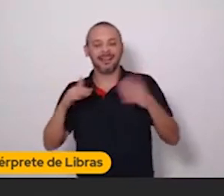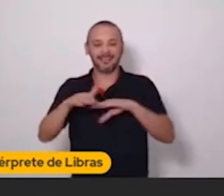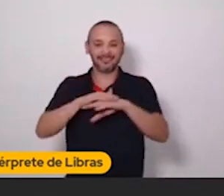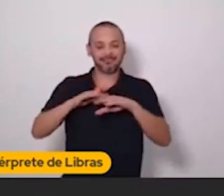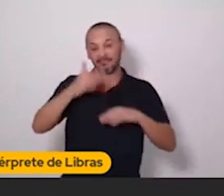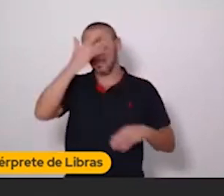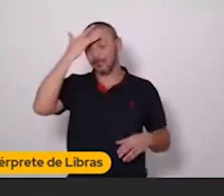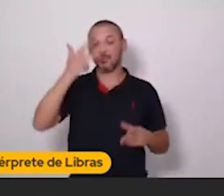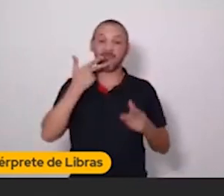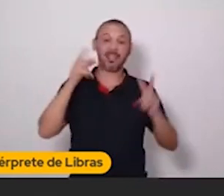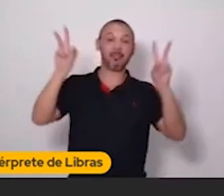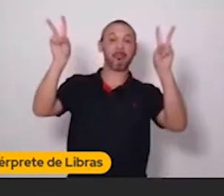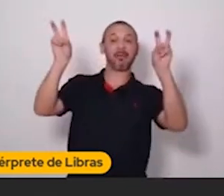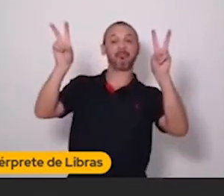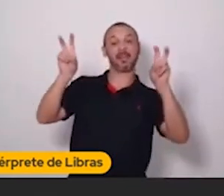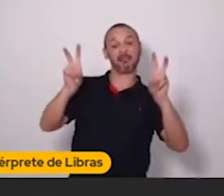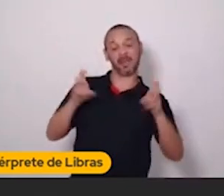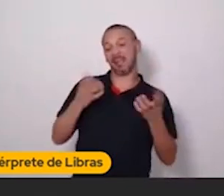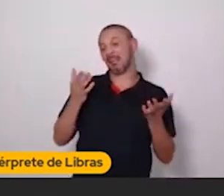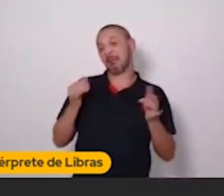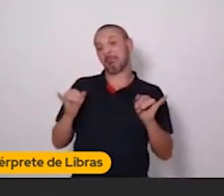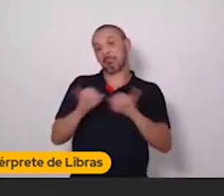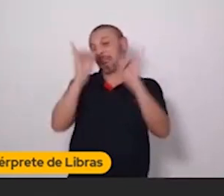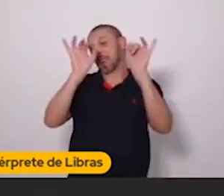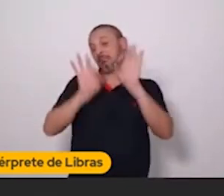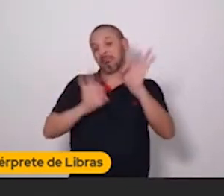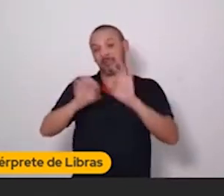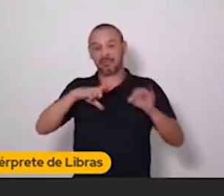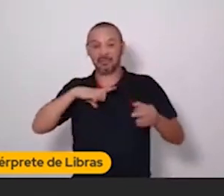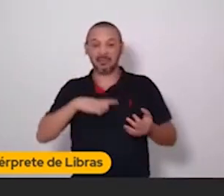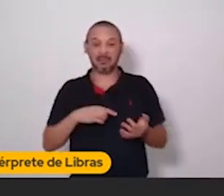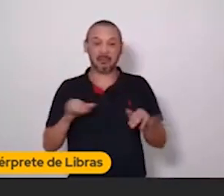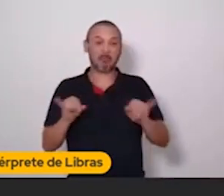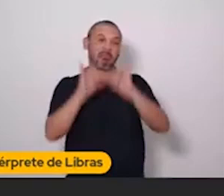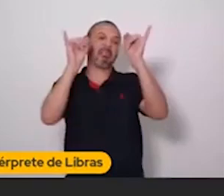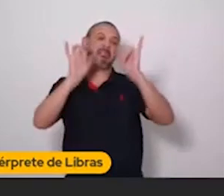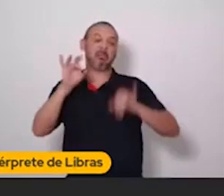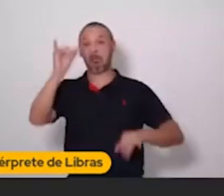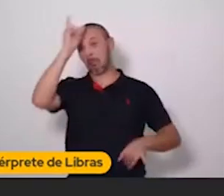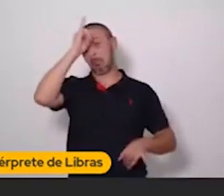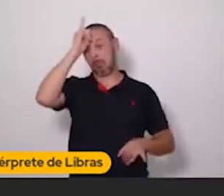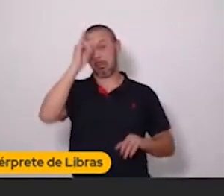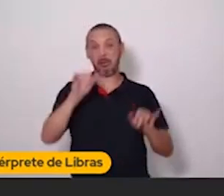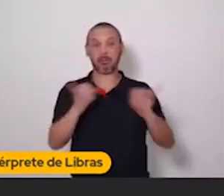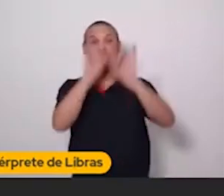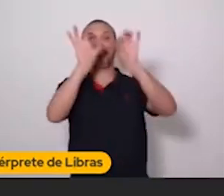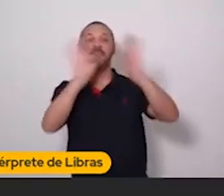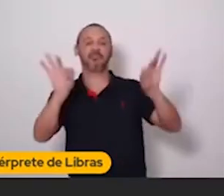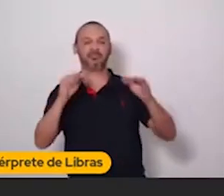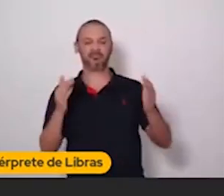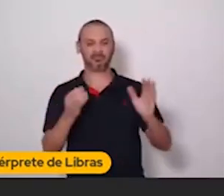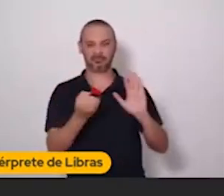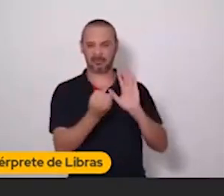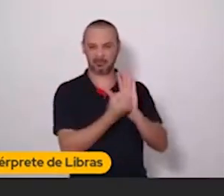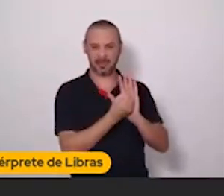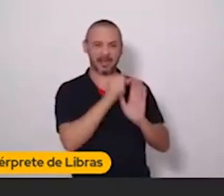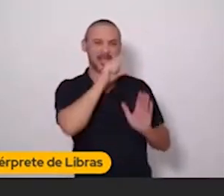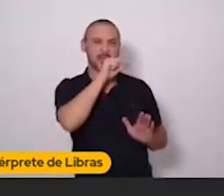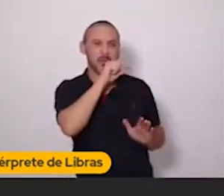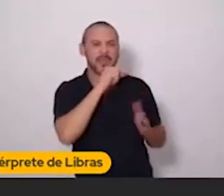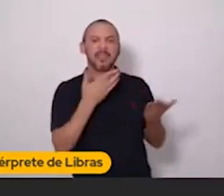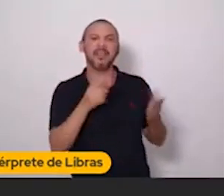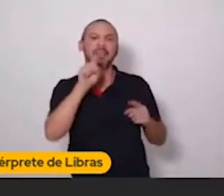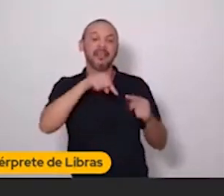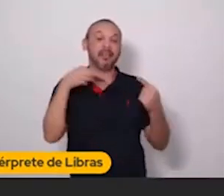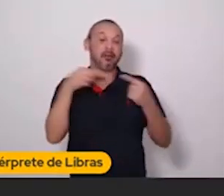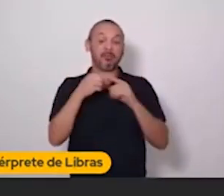as pessoas falam muita... Não é uma regra, mas muita gente fala muita besteira. Então, quando você vê uma marca no Twitter, elas são marcas